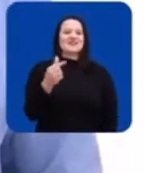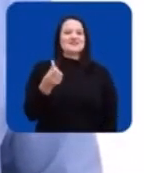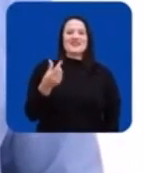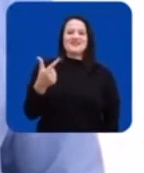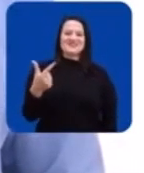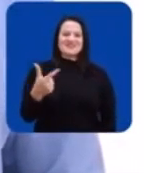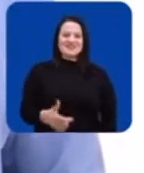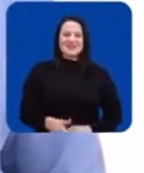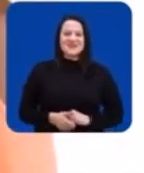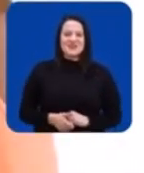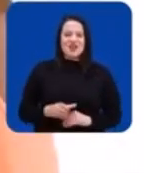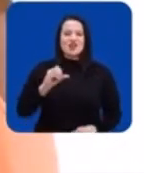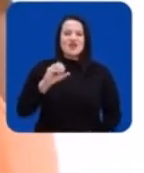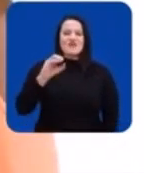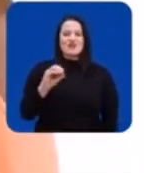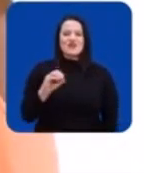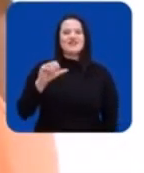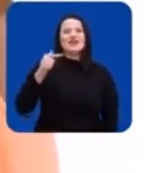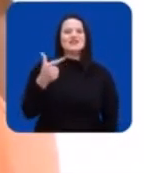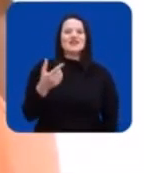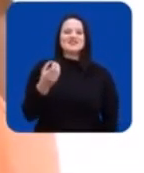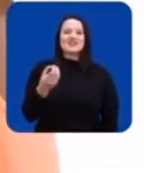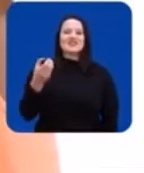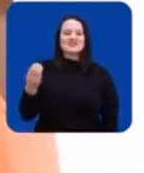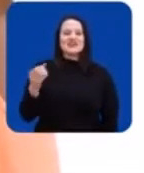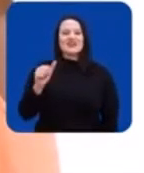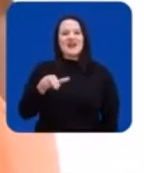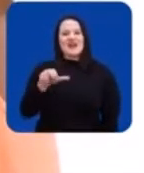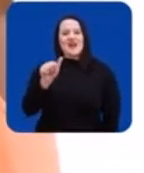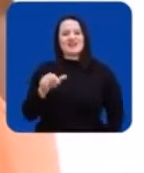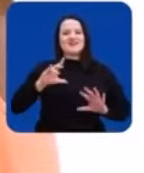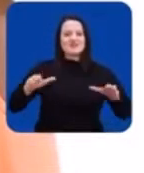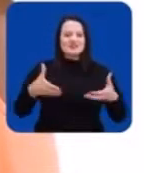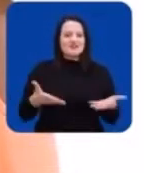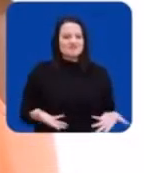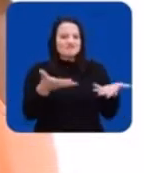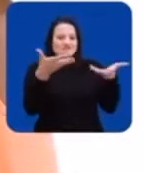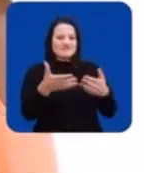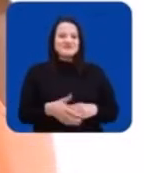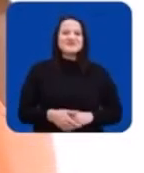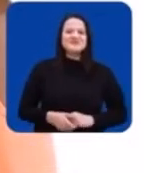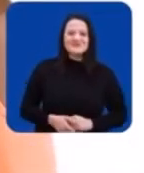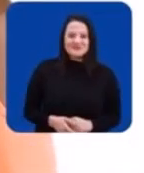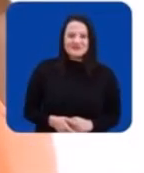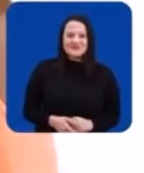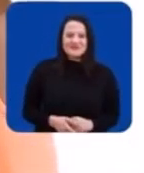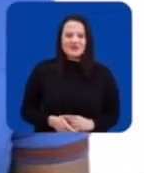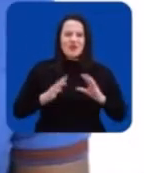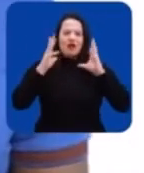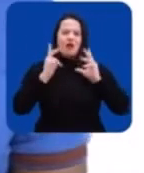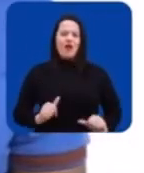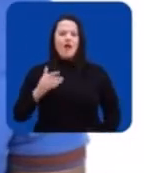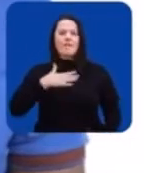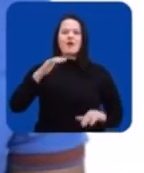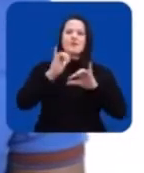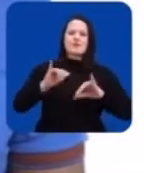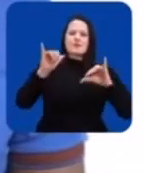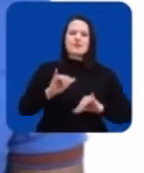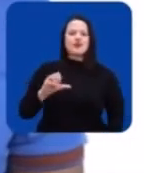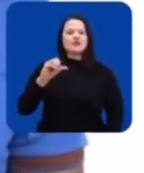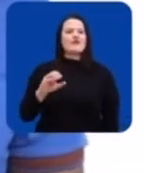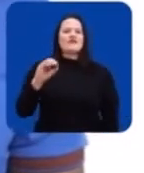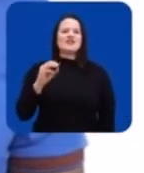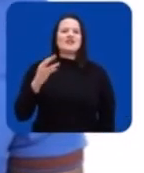97-62. 90-200, Ana da Ramiro, a voz da comunidade, 90-200. Honestidade e